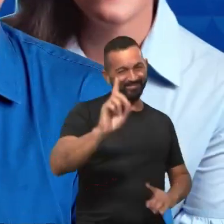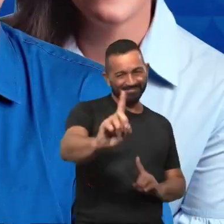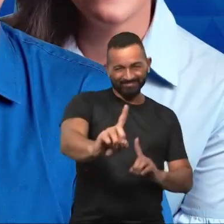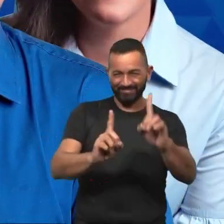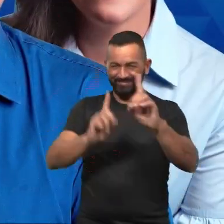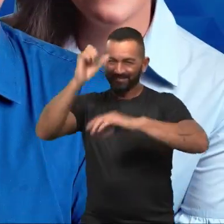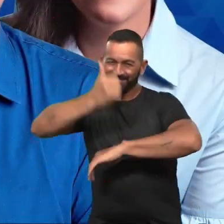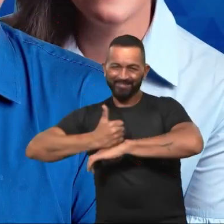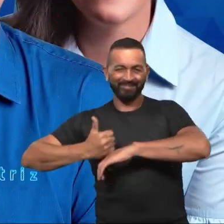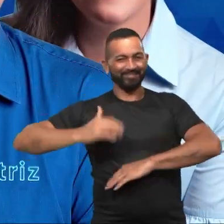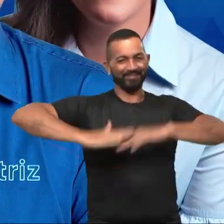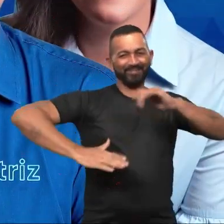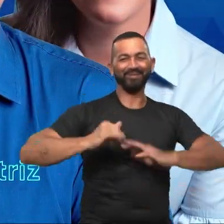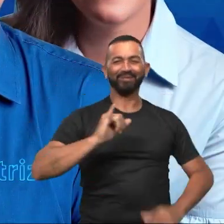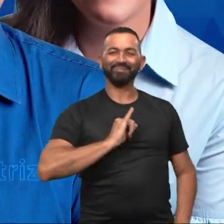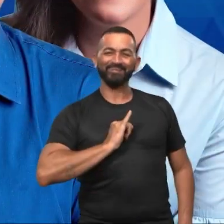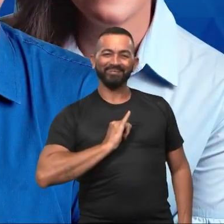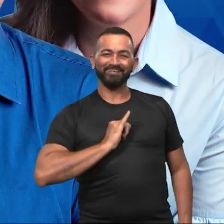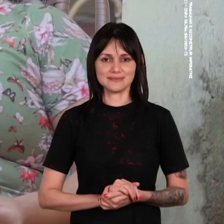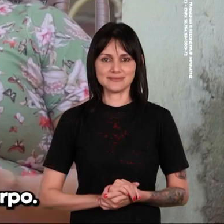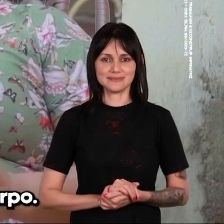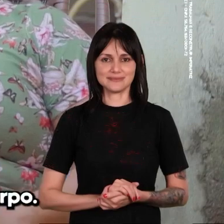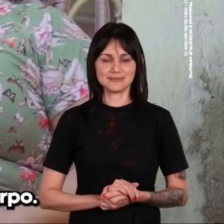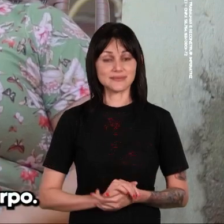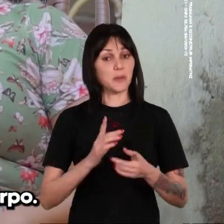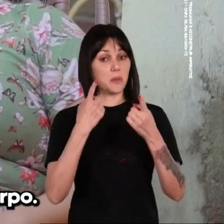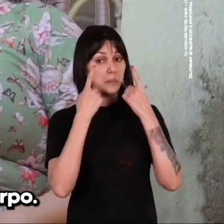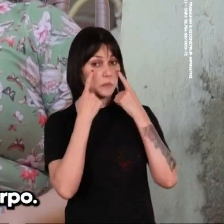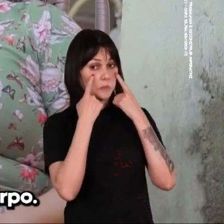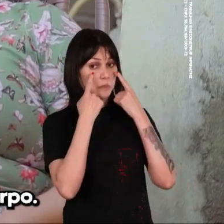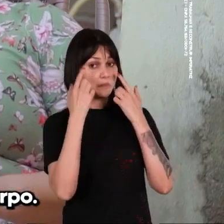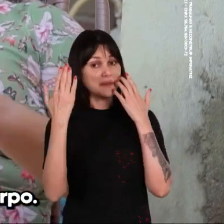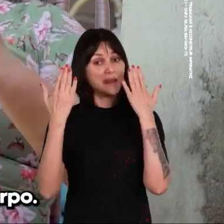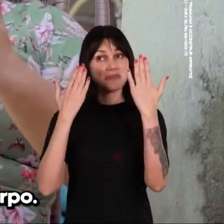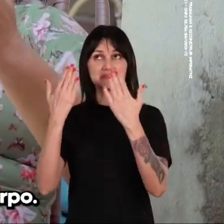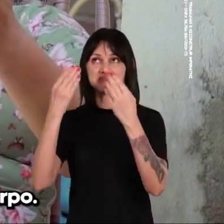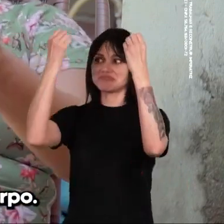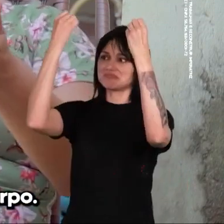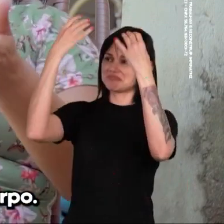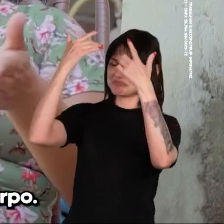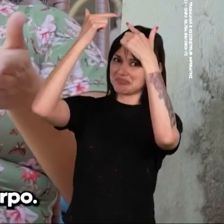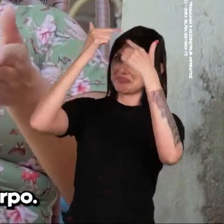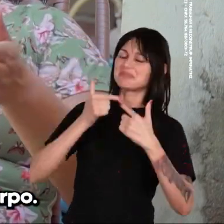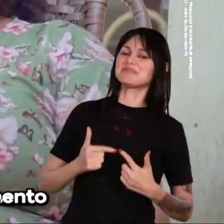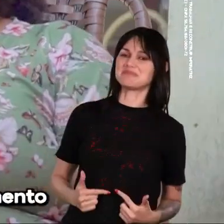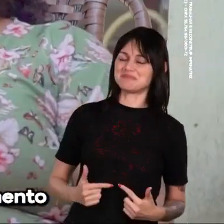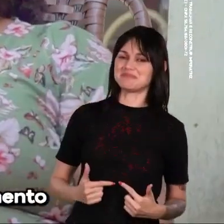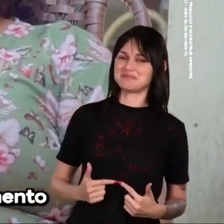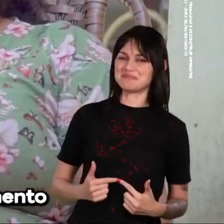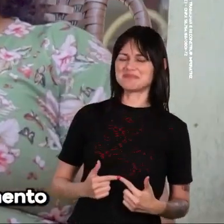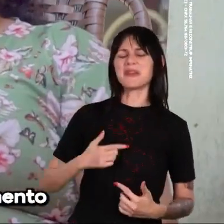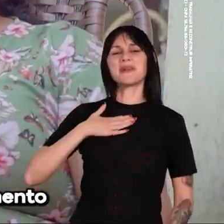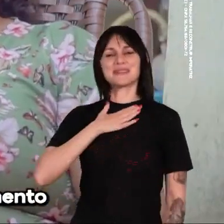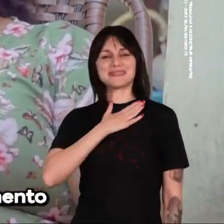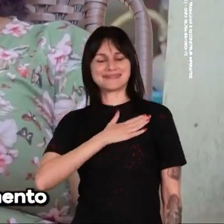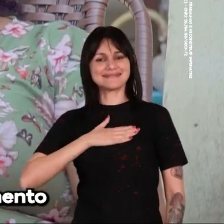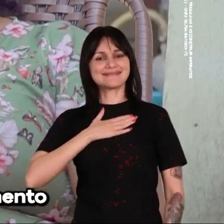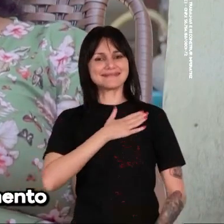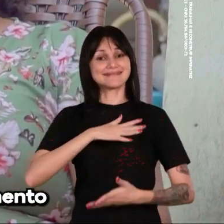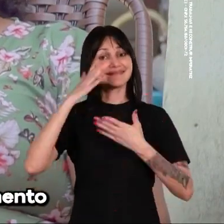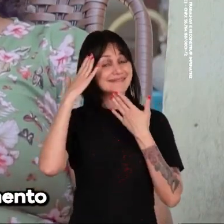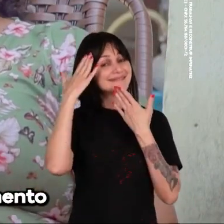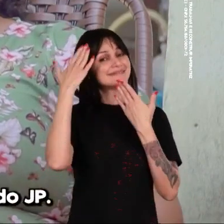Hildo é Ronde, Hildo é Ronde, especialista Imperatriz. Os olhos é a lâmpada do nosso corpo. Gostaria de fazer o meu